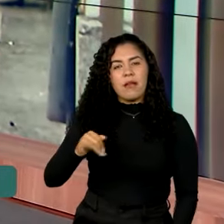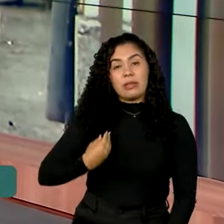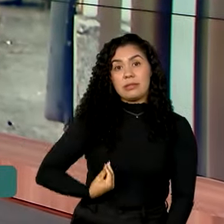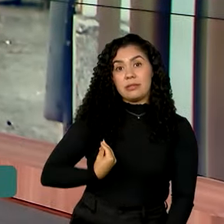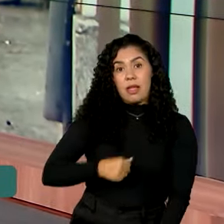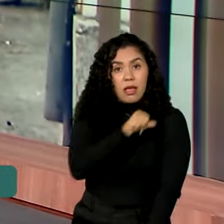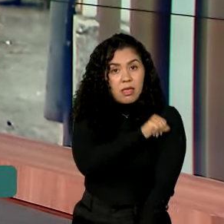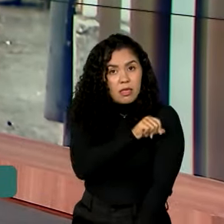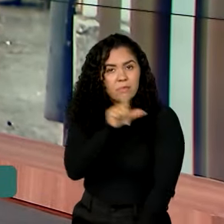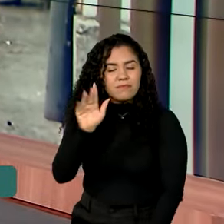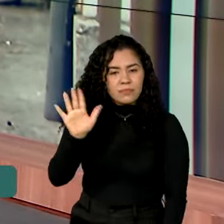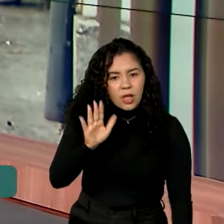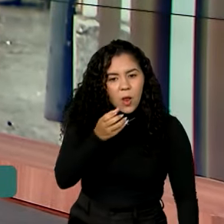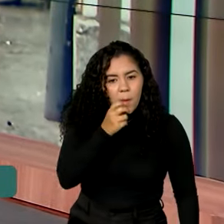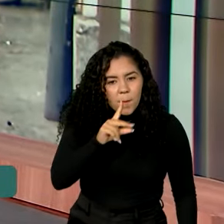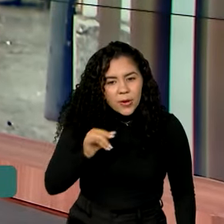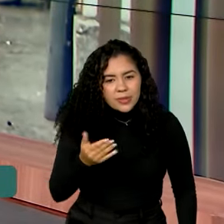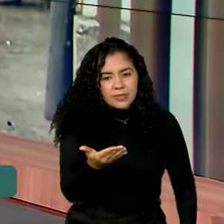Janeiro. Bom dia, Flávia.